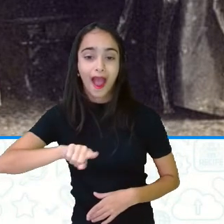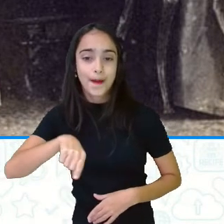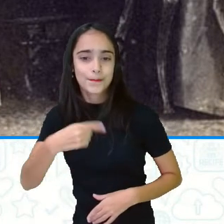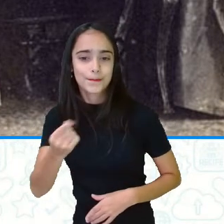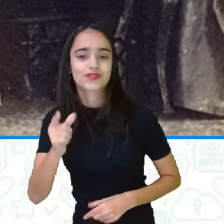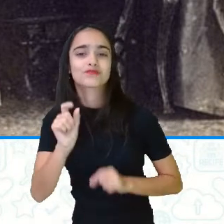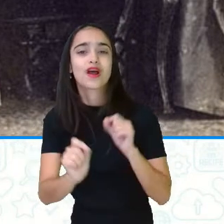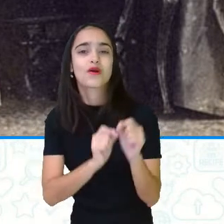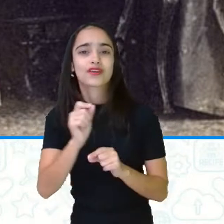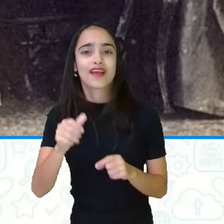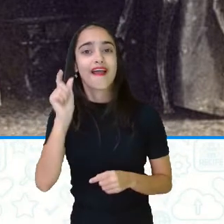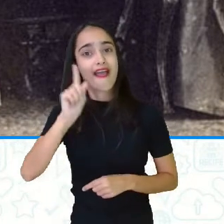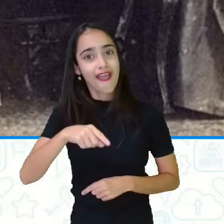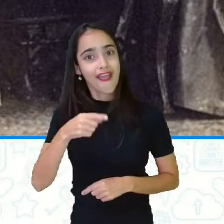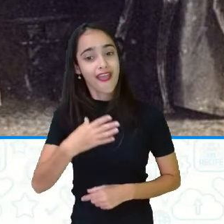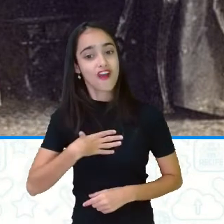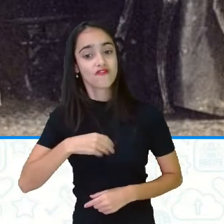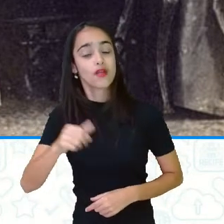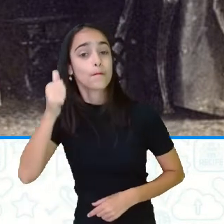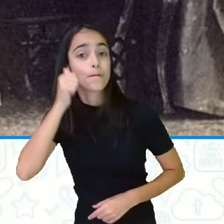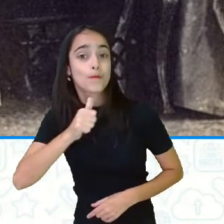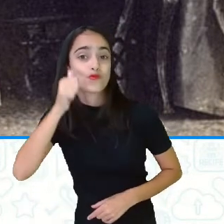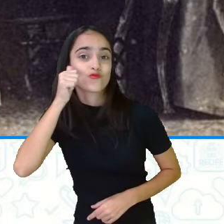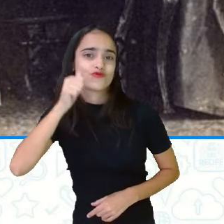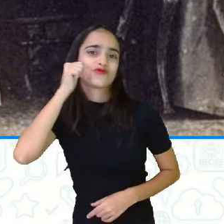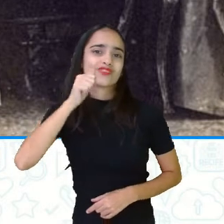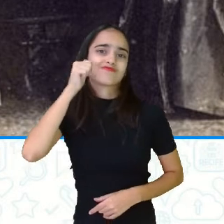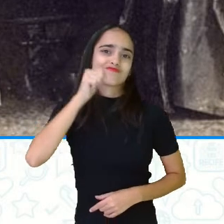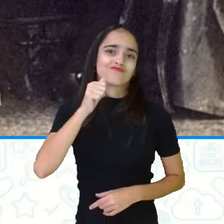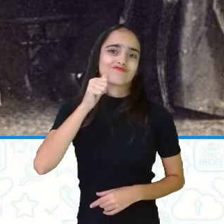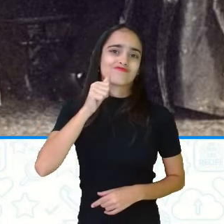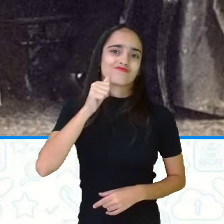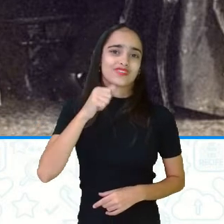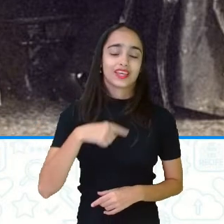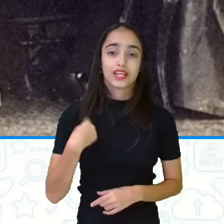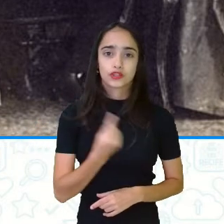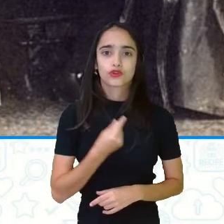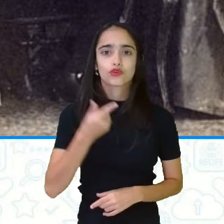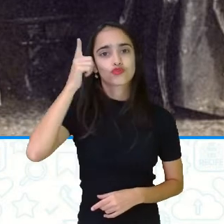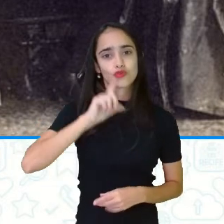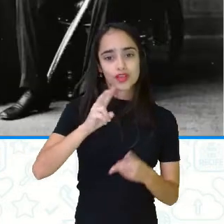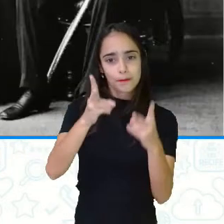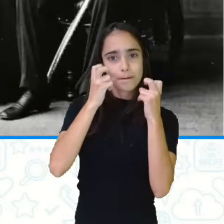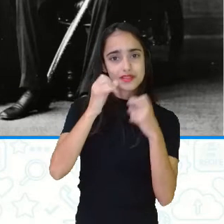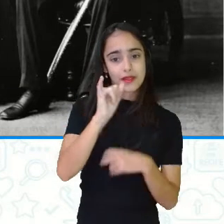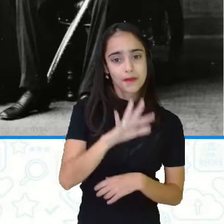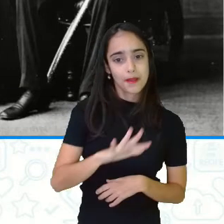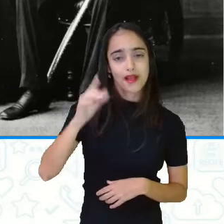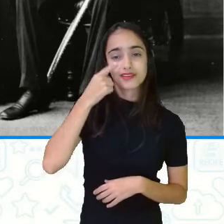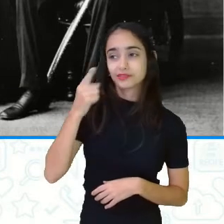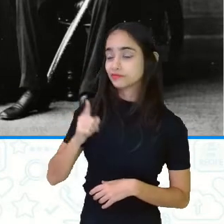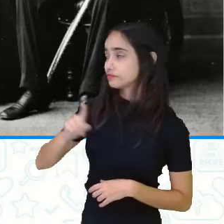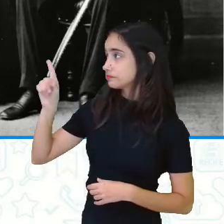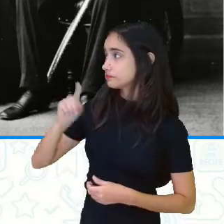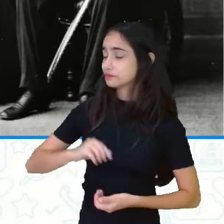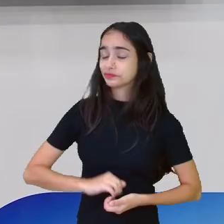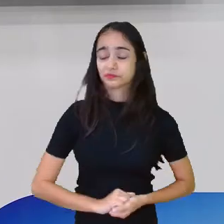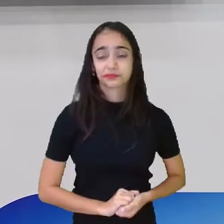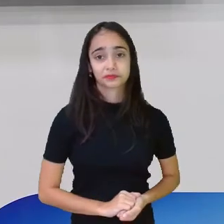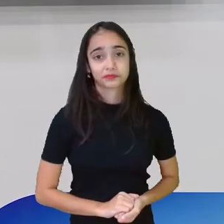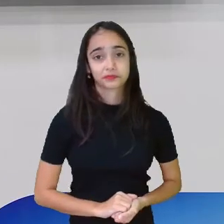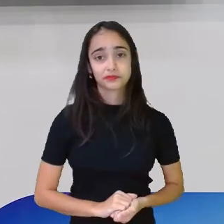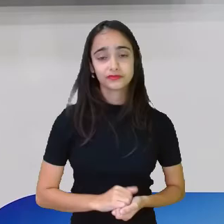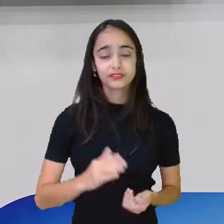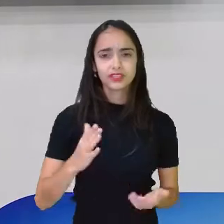A gente está vendo ali uma foto do imperador com a sua esposa e suas duas filhas. E muitas pessoas não gostavam, por quê?